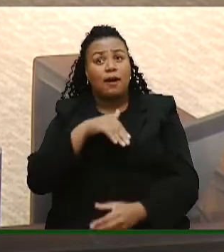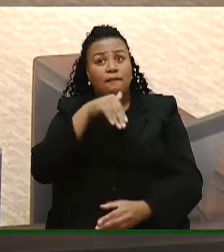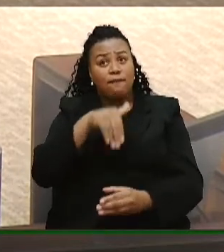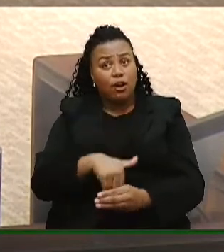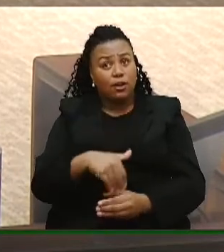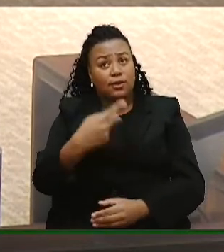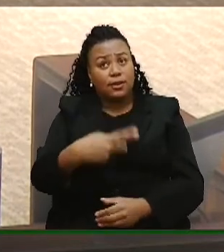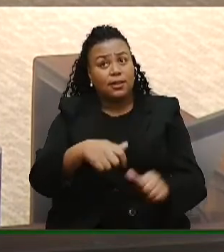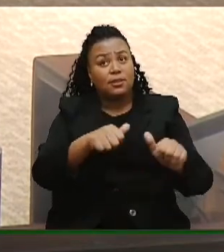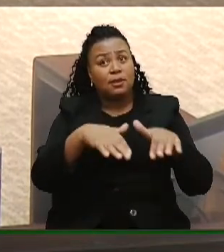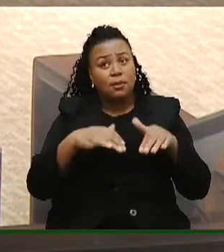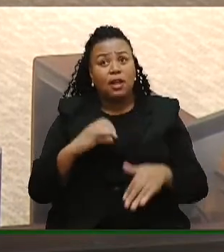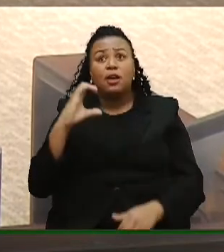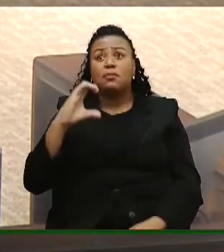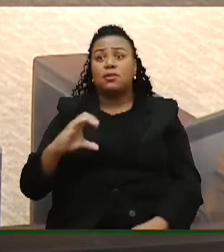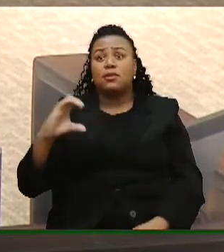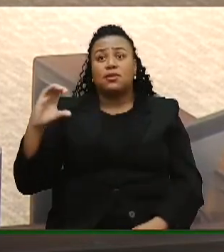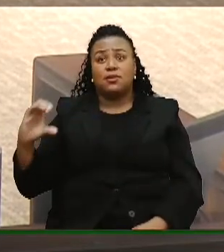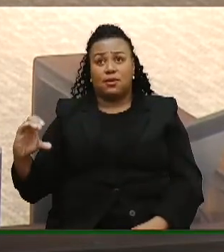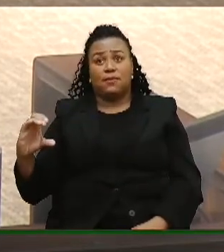nessa casa para o CC.